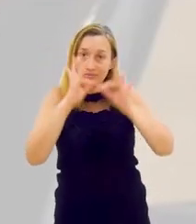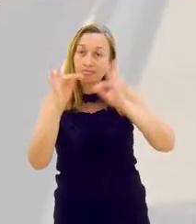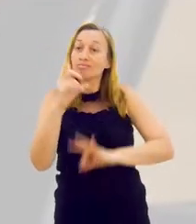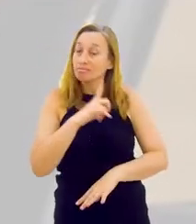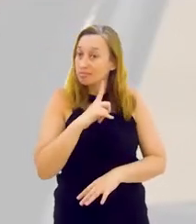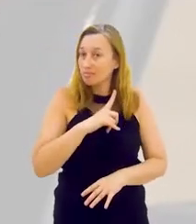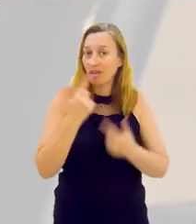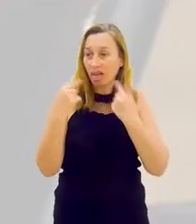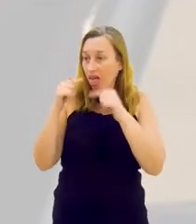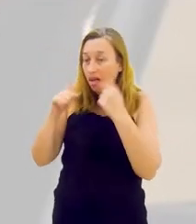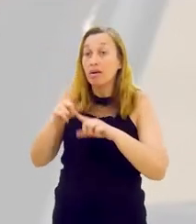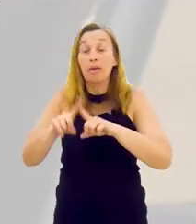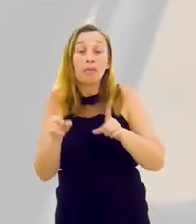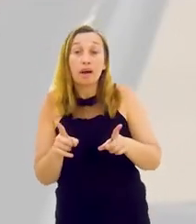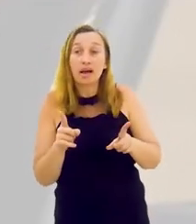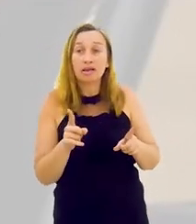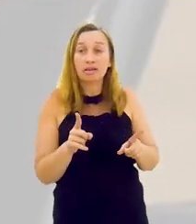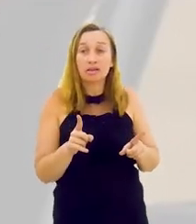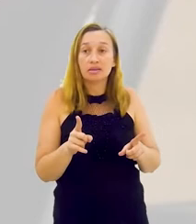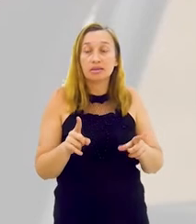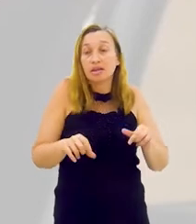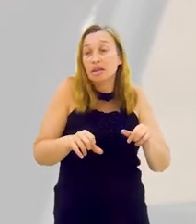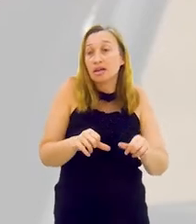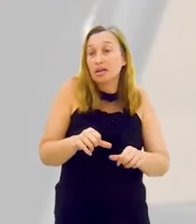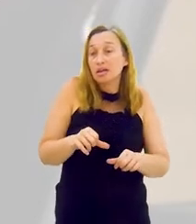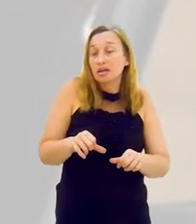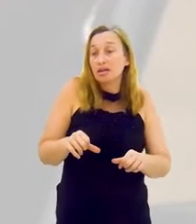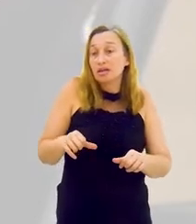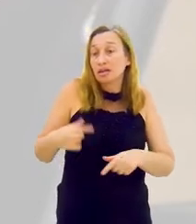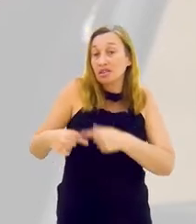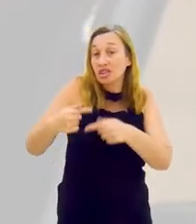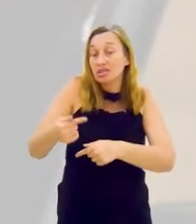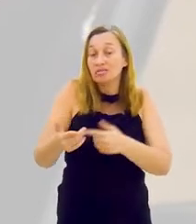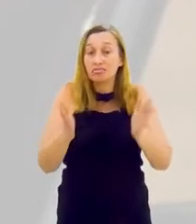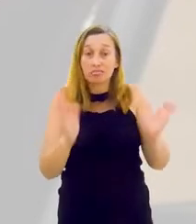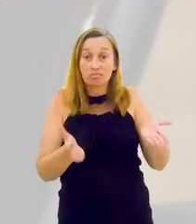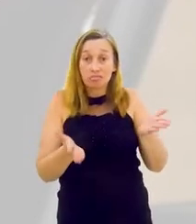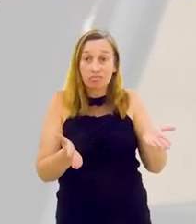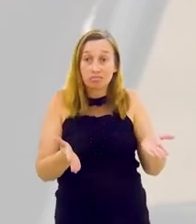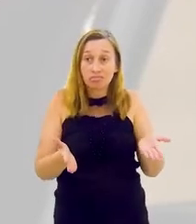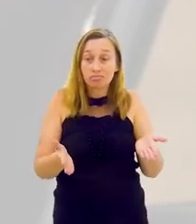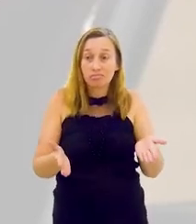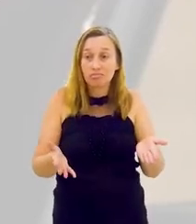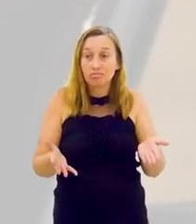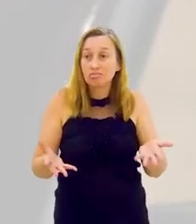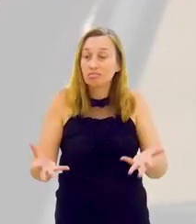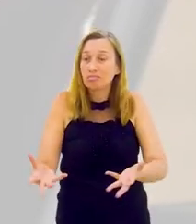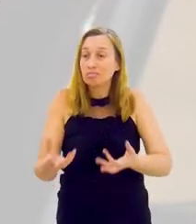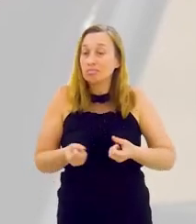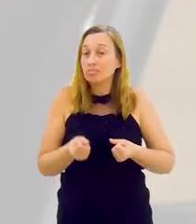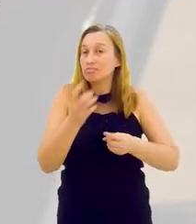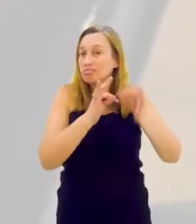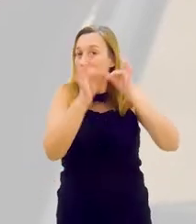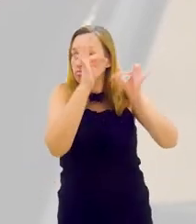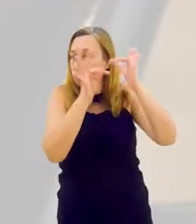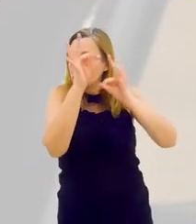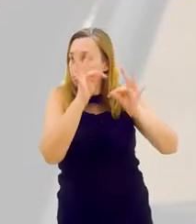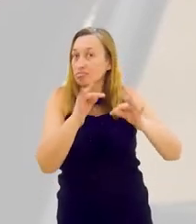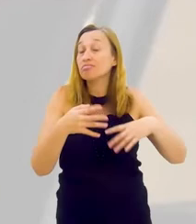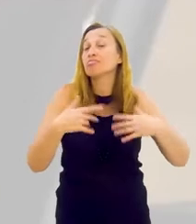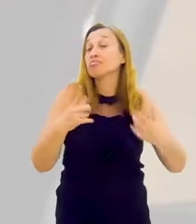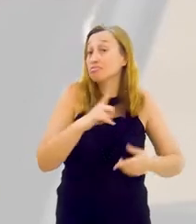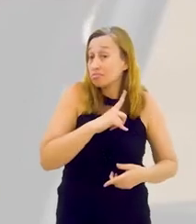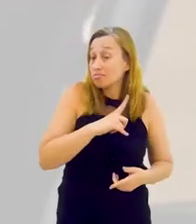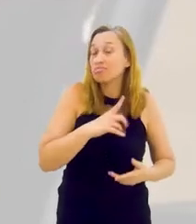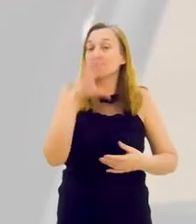gente tem a tecnologia. A gente fica reclamando, mas a gente está sendo a geração que existe nesse momento, está sendo agraciada por